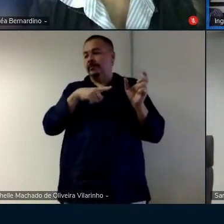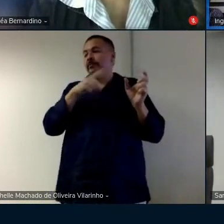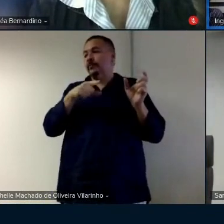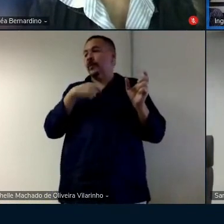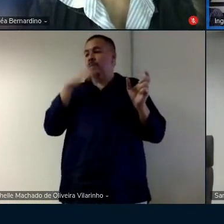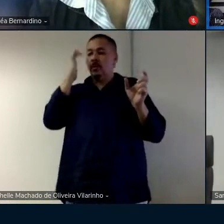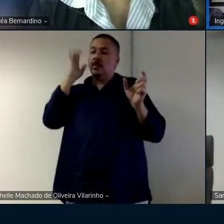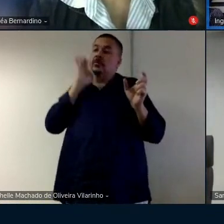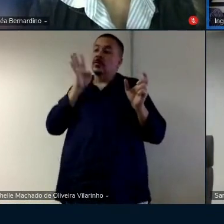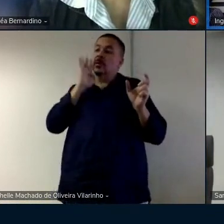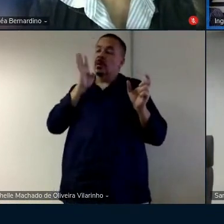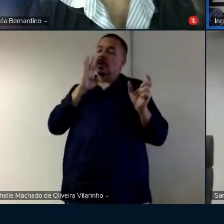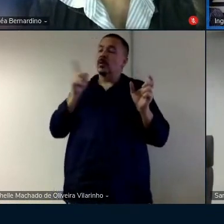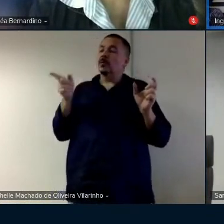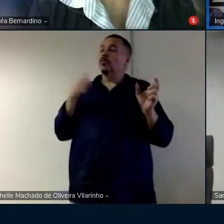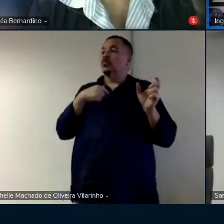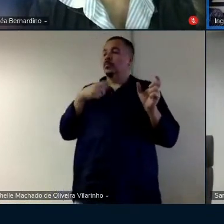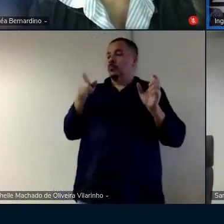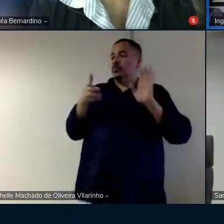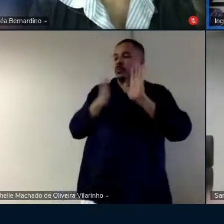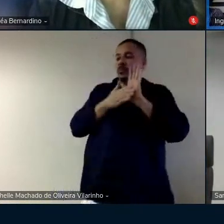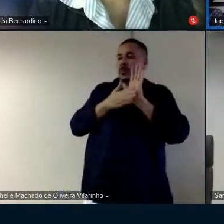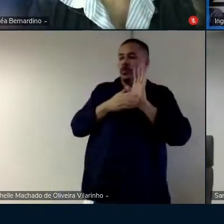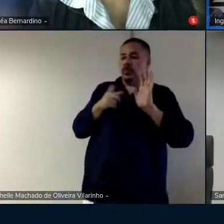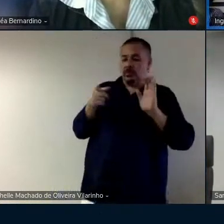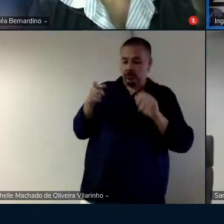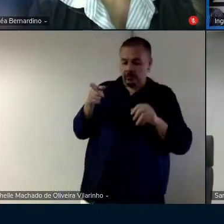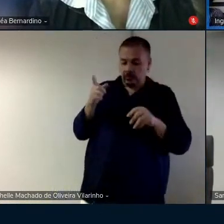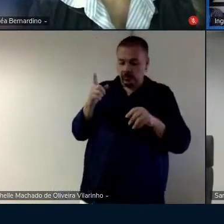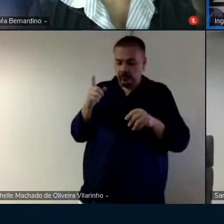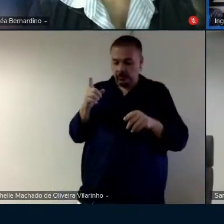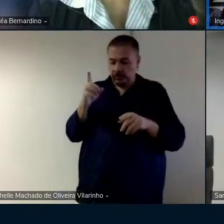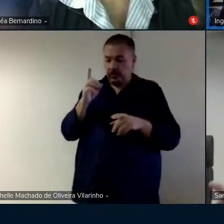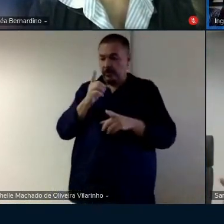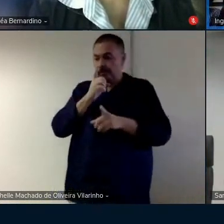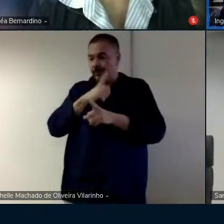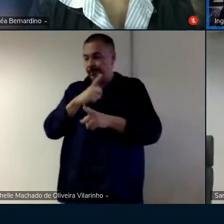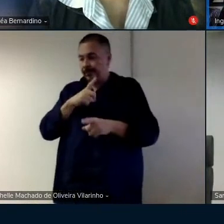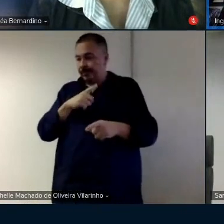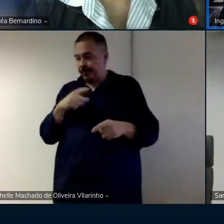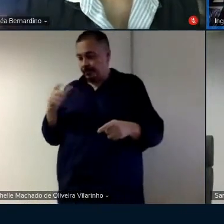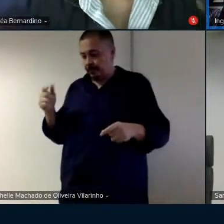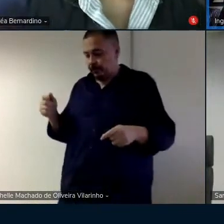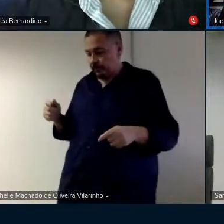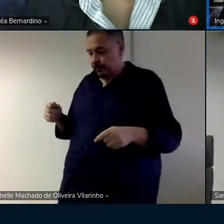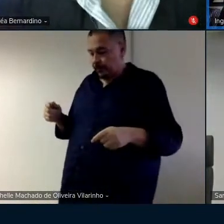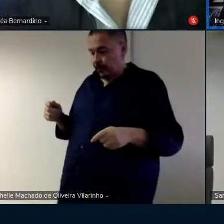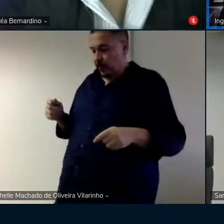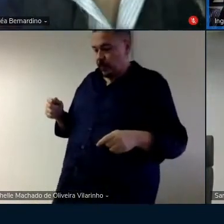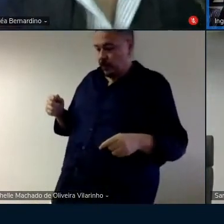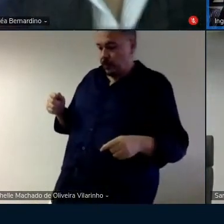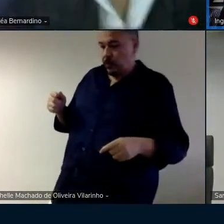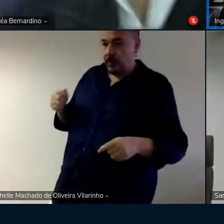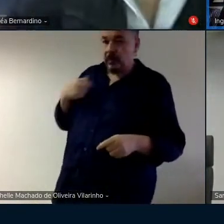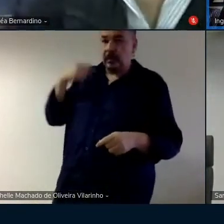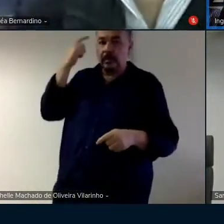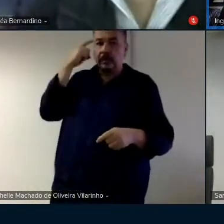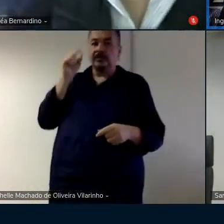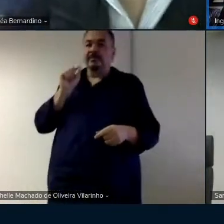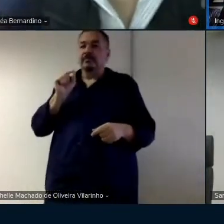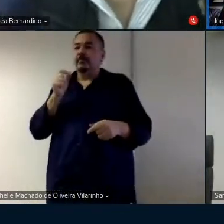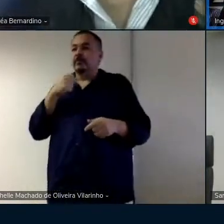ficou bem legal essa proposta quando você encontra um eco naquilo que você pensa do nada